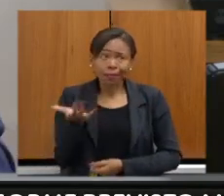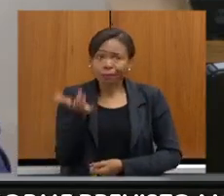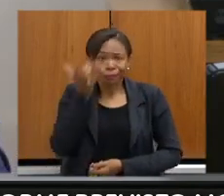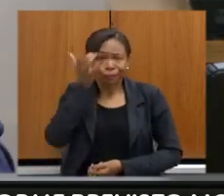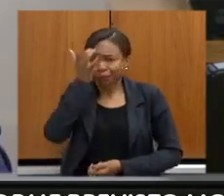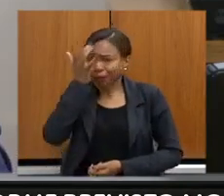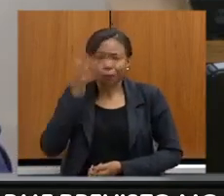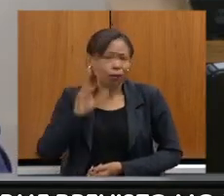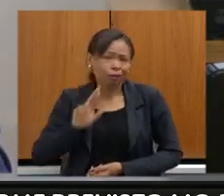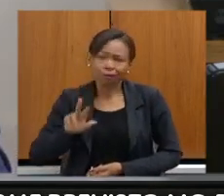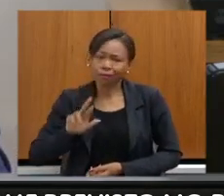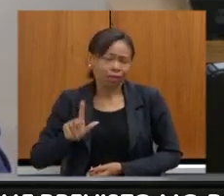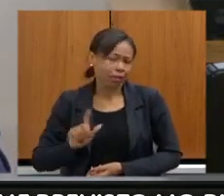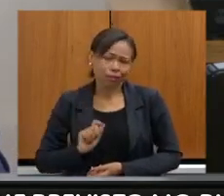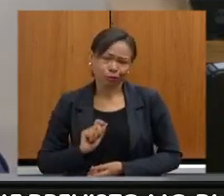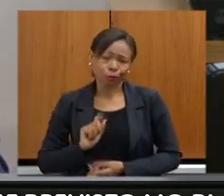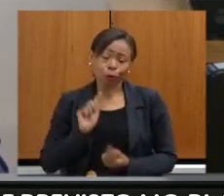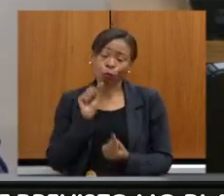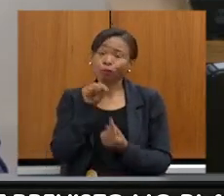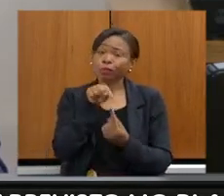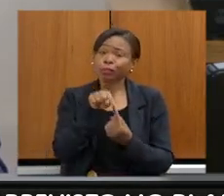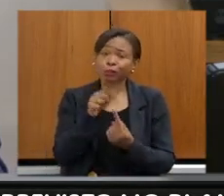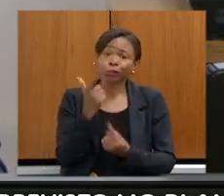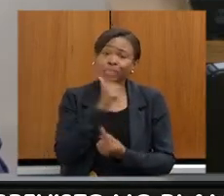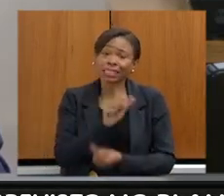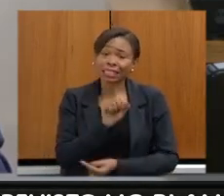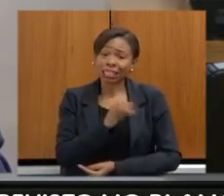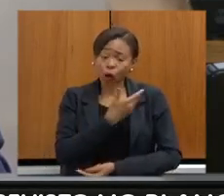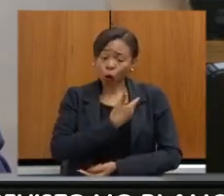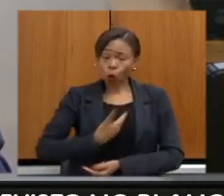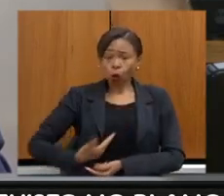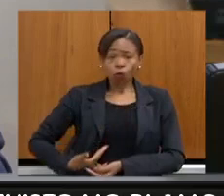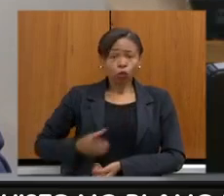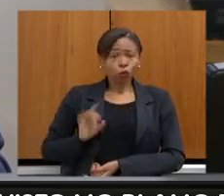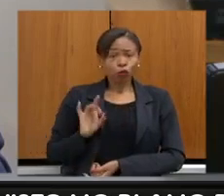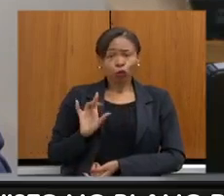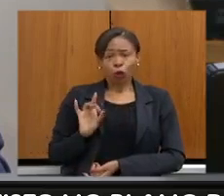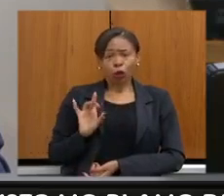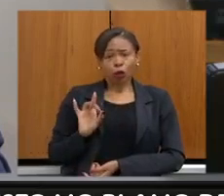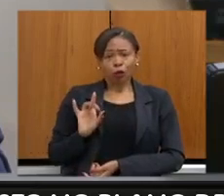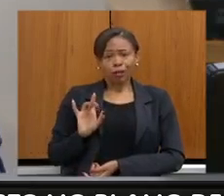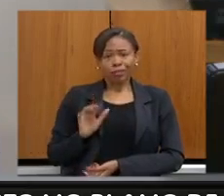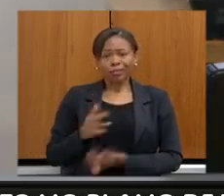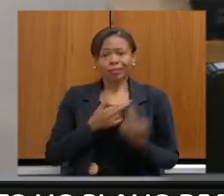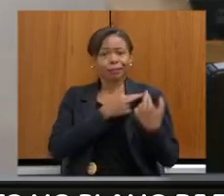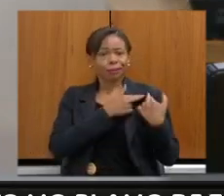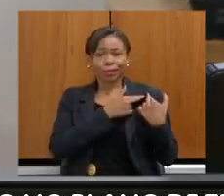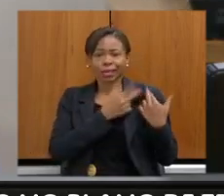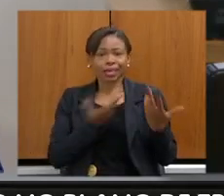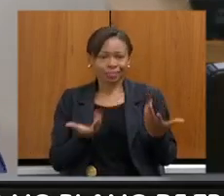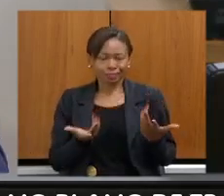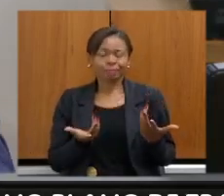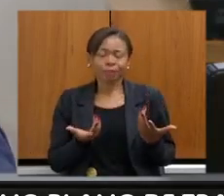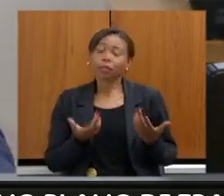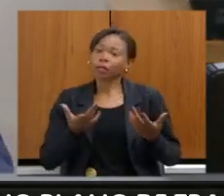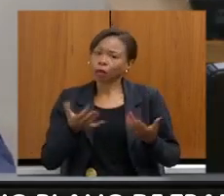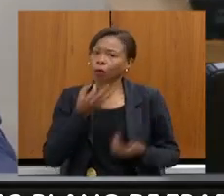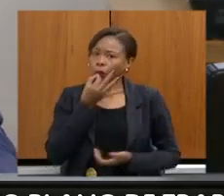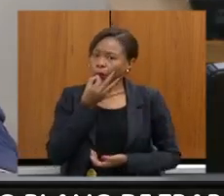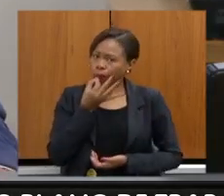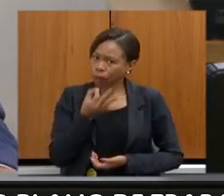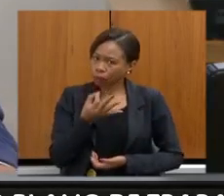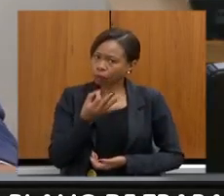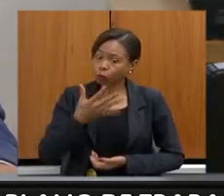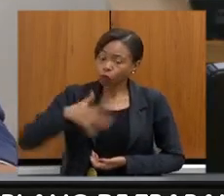atingir os nossos objetivos se nós trabalharmos sozinhos. Então, eu queria deixar essa sugestão para que nós possamos trabalhar juntos